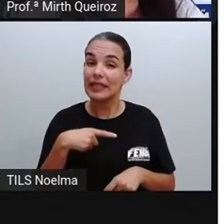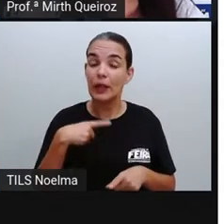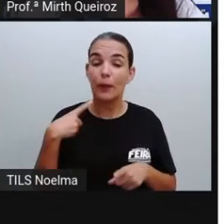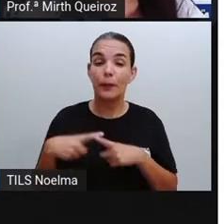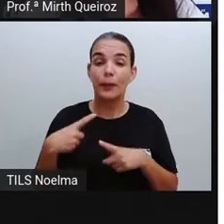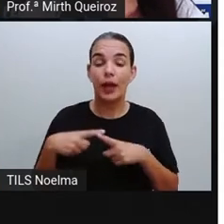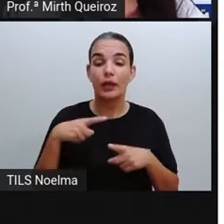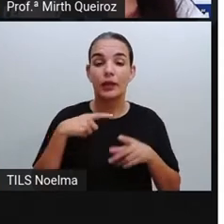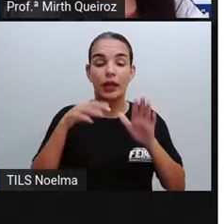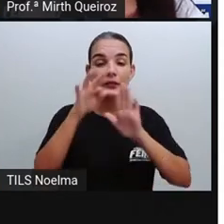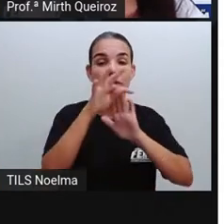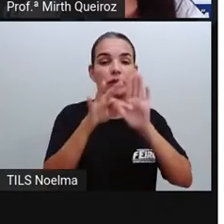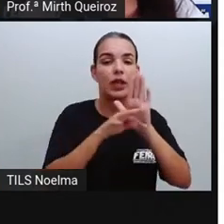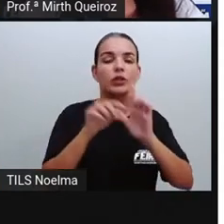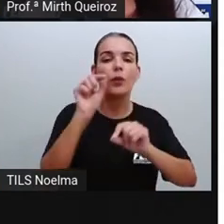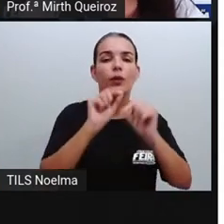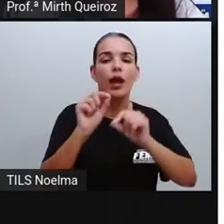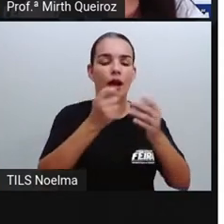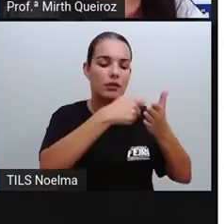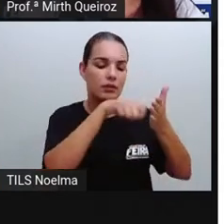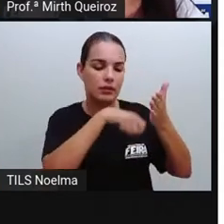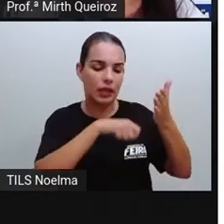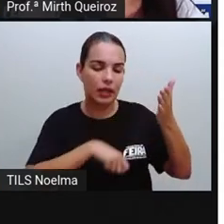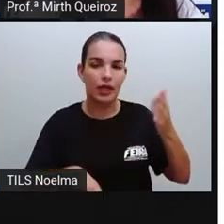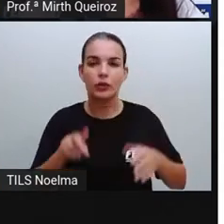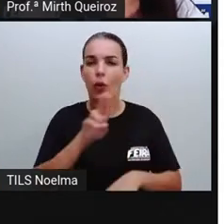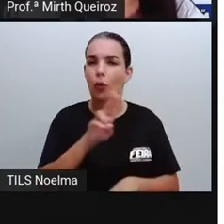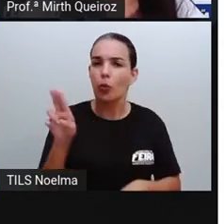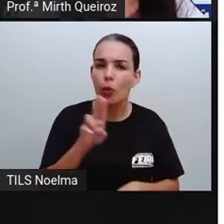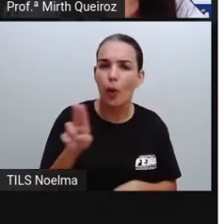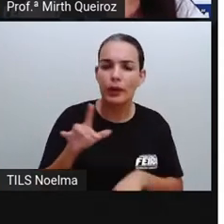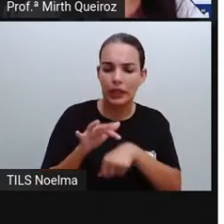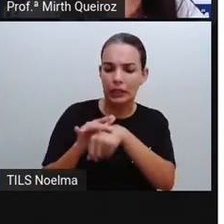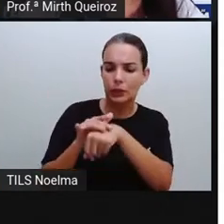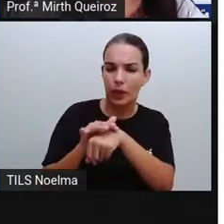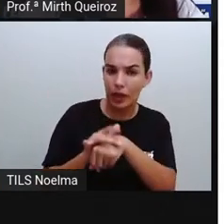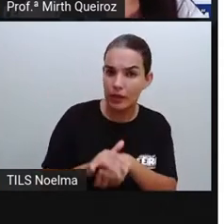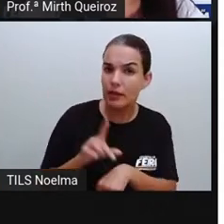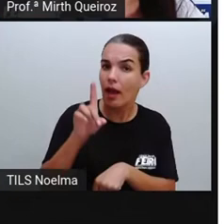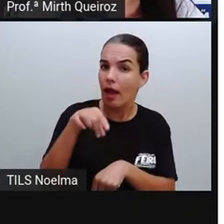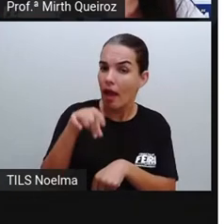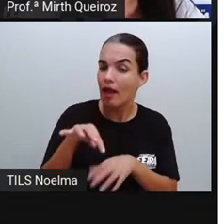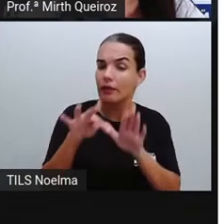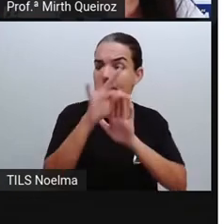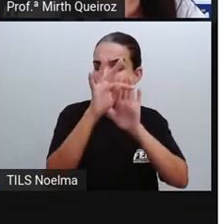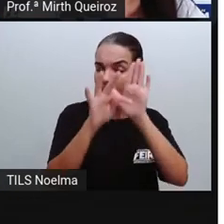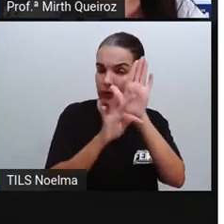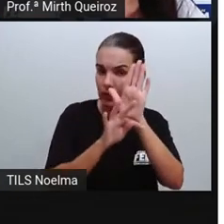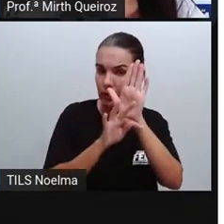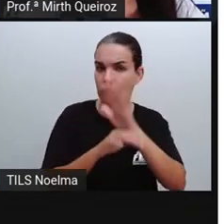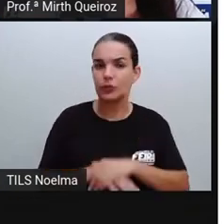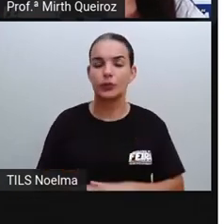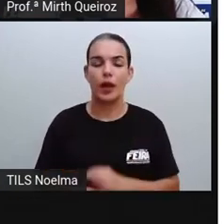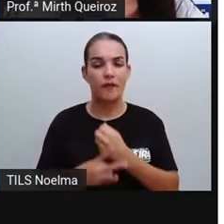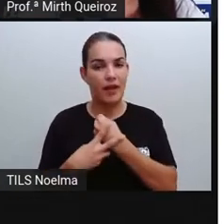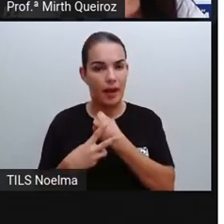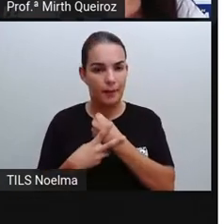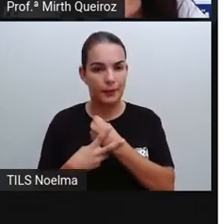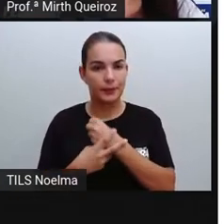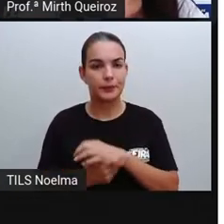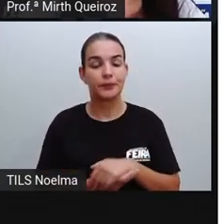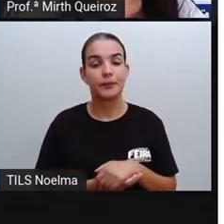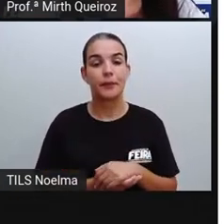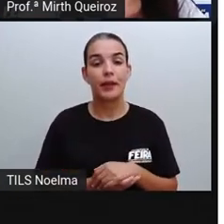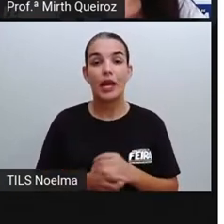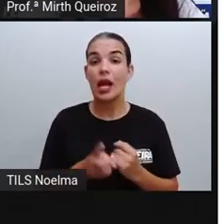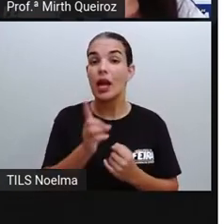textuais é a parte escrita, Os próprios nomes ali das doenças é um tipo de elemento textual. E